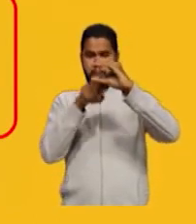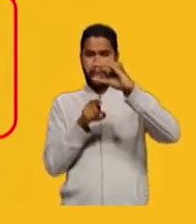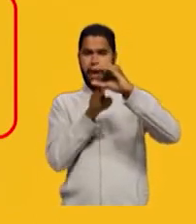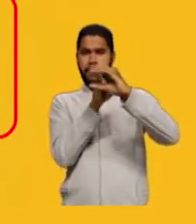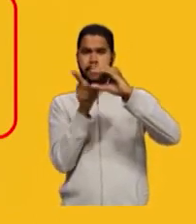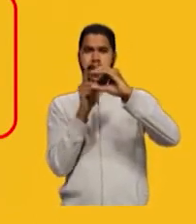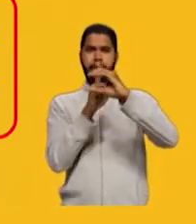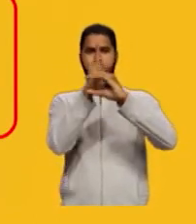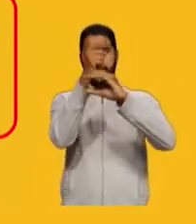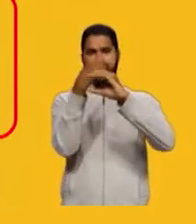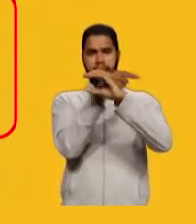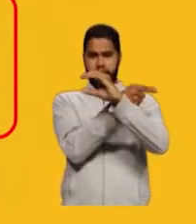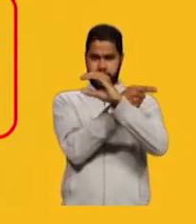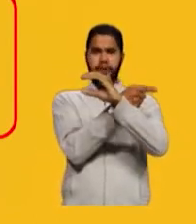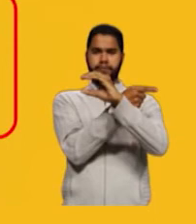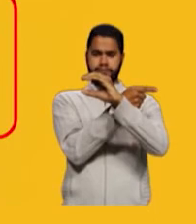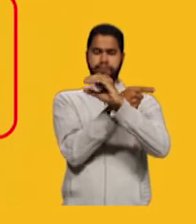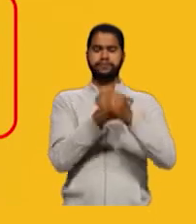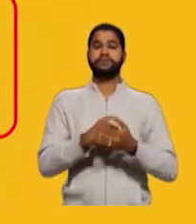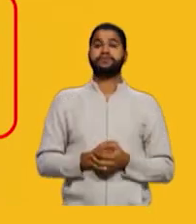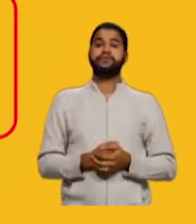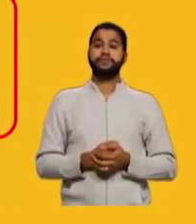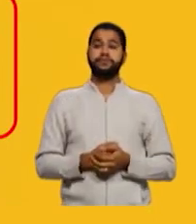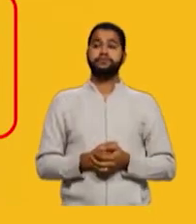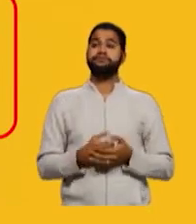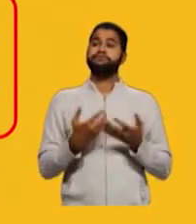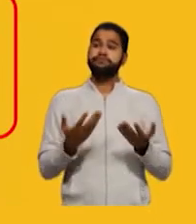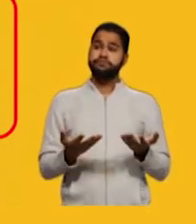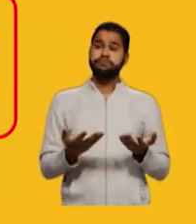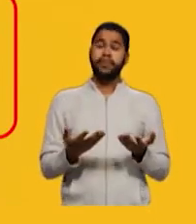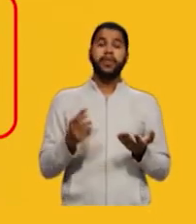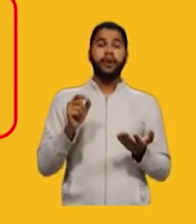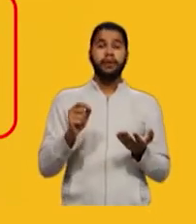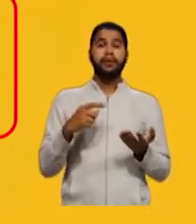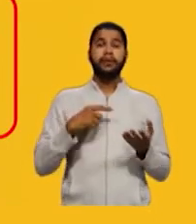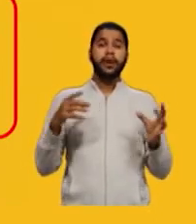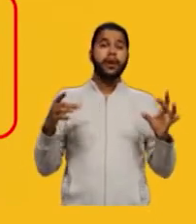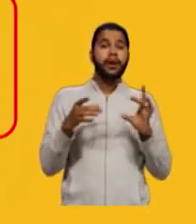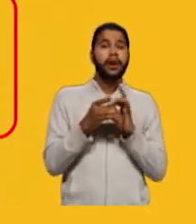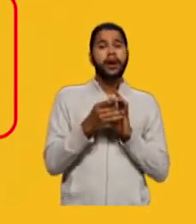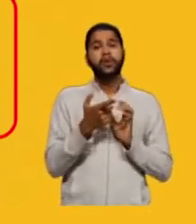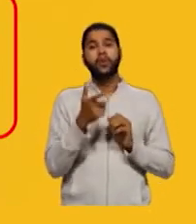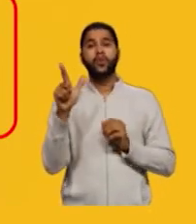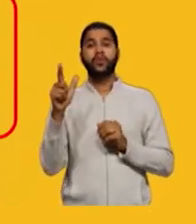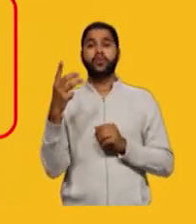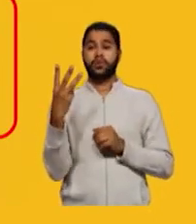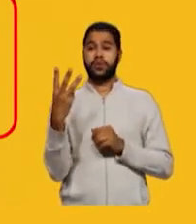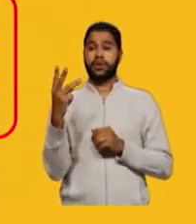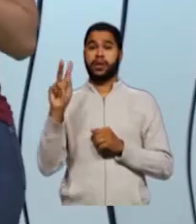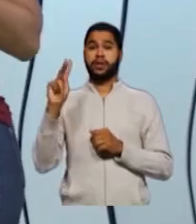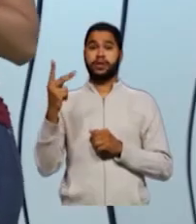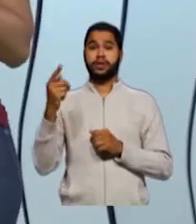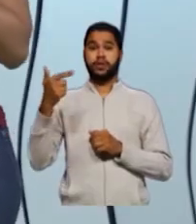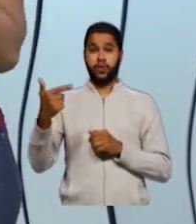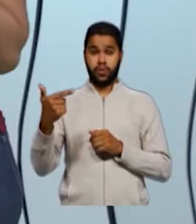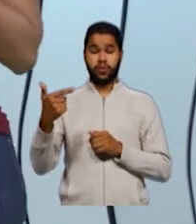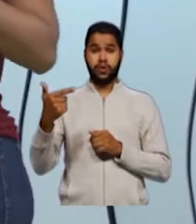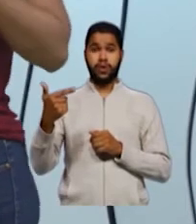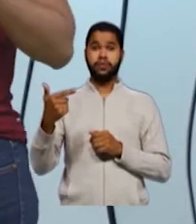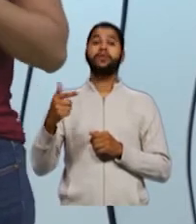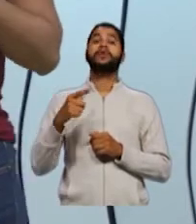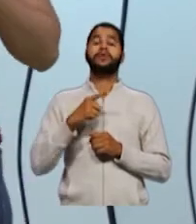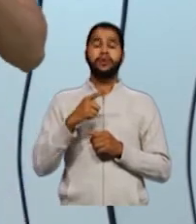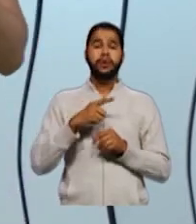embaixo e um carbono à sua esquerda. Que esse, por sua vez, está ligado a outros três hidrogênios. Então, este carbono, ele